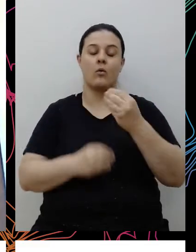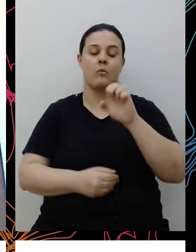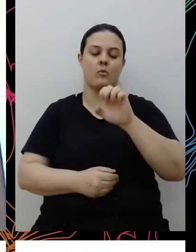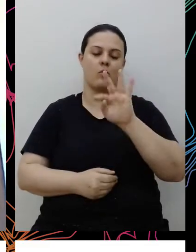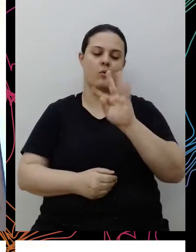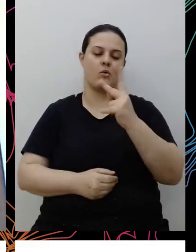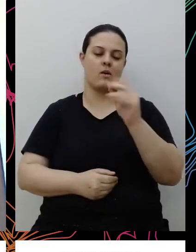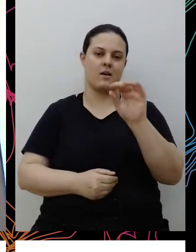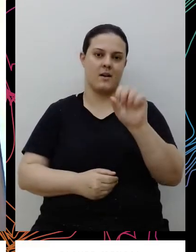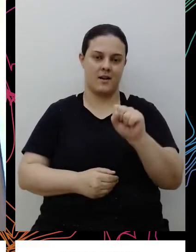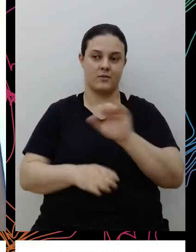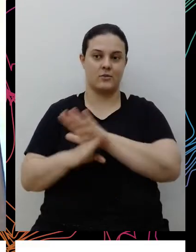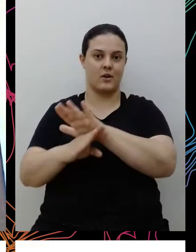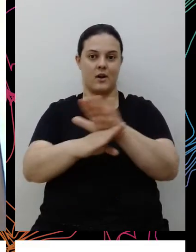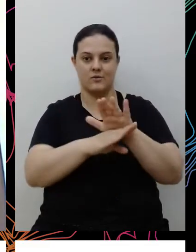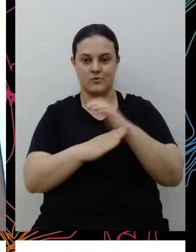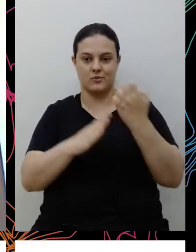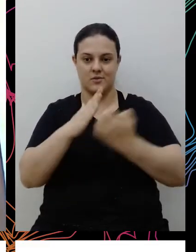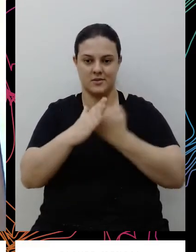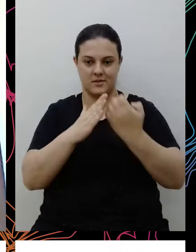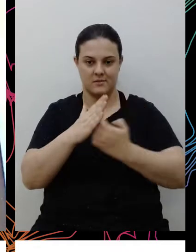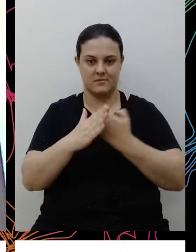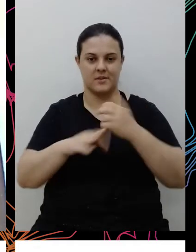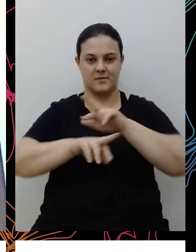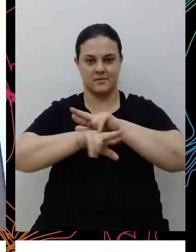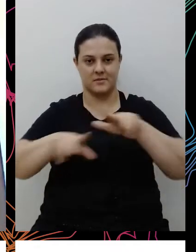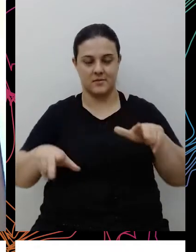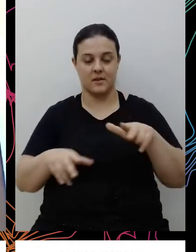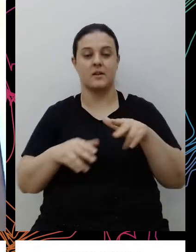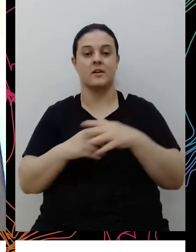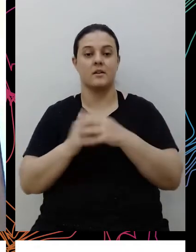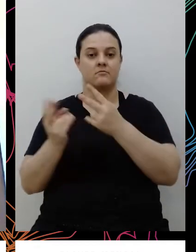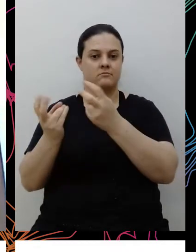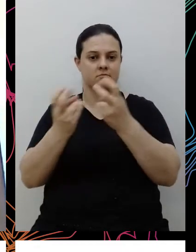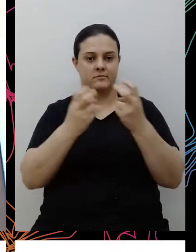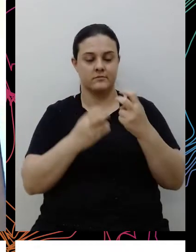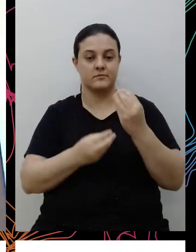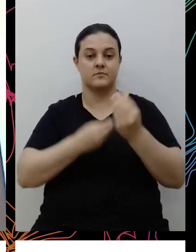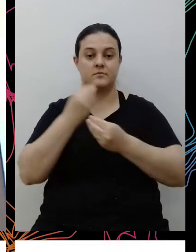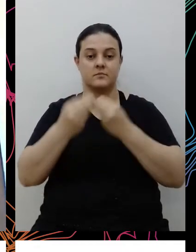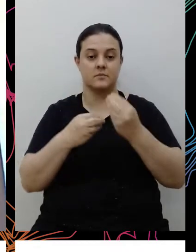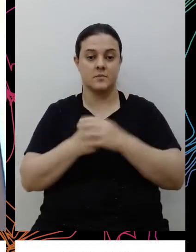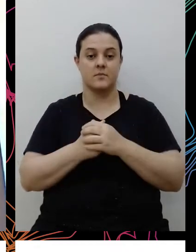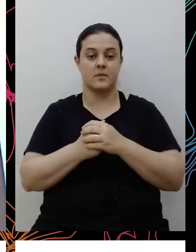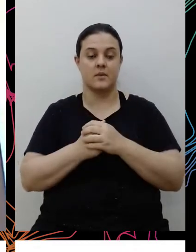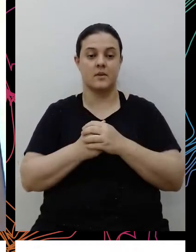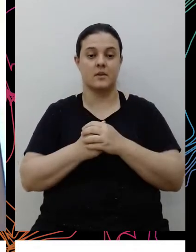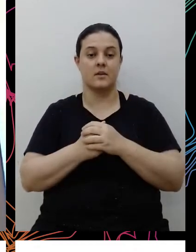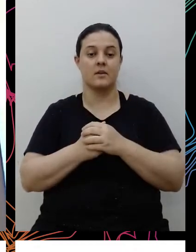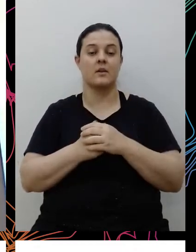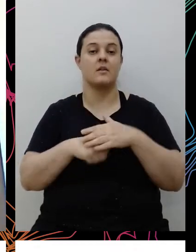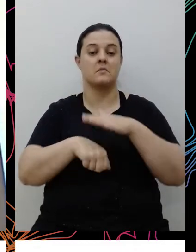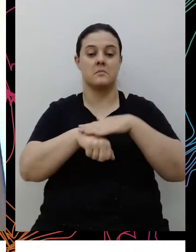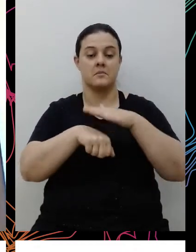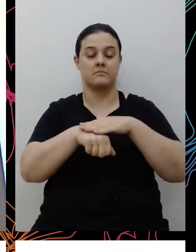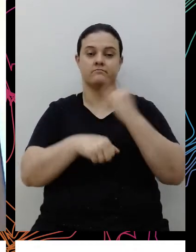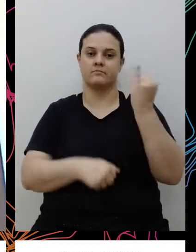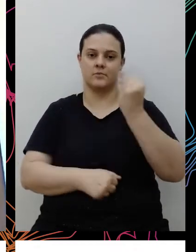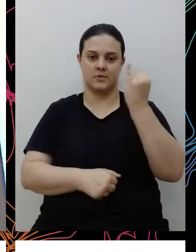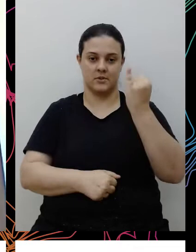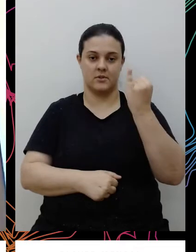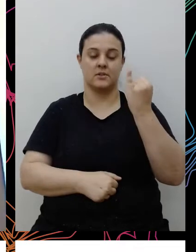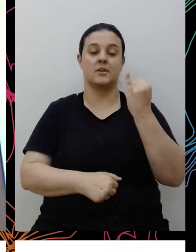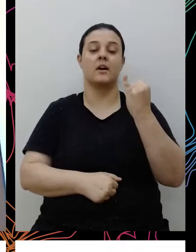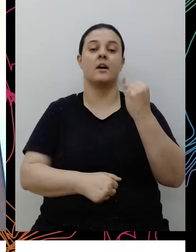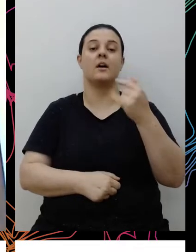ajudar as empresas nesse papel do seu reconhecimento aí enquanto um ator-chave, né? Na sociedade. E dentro